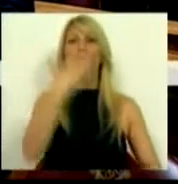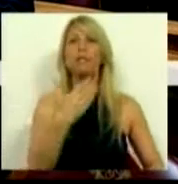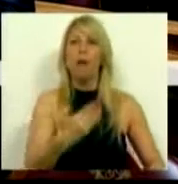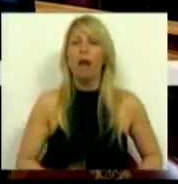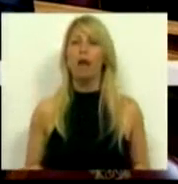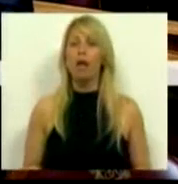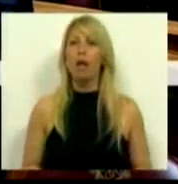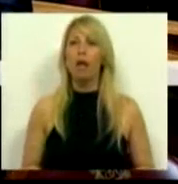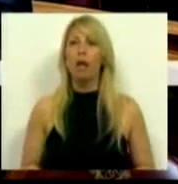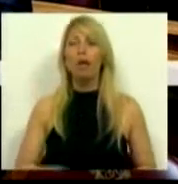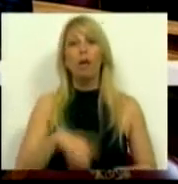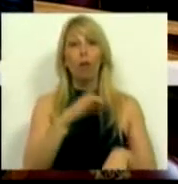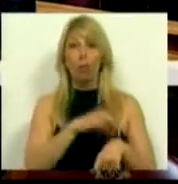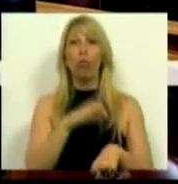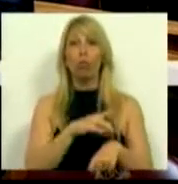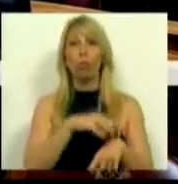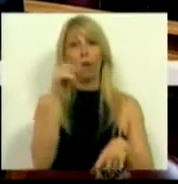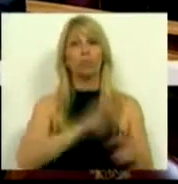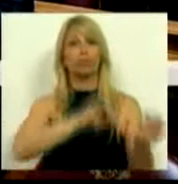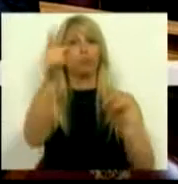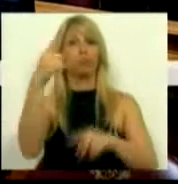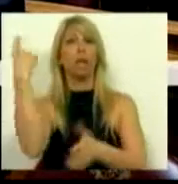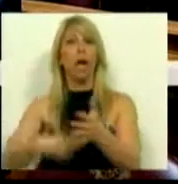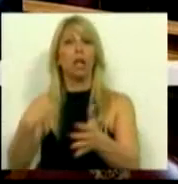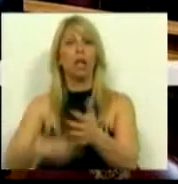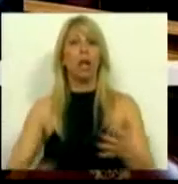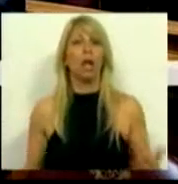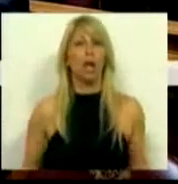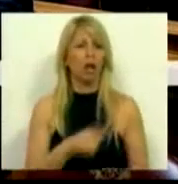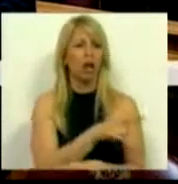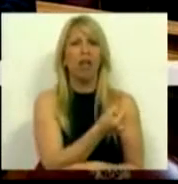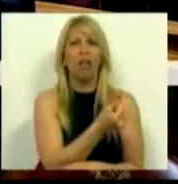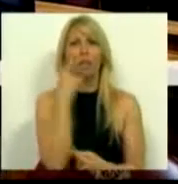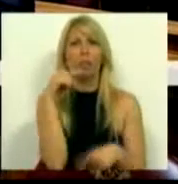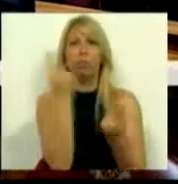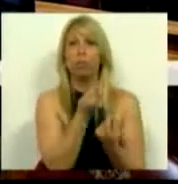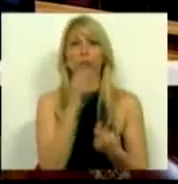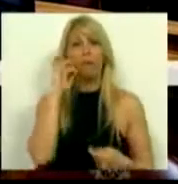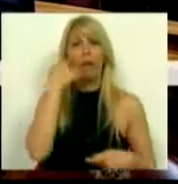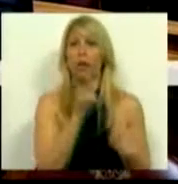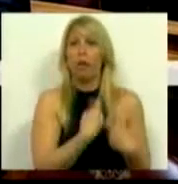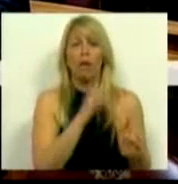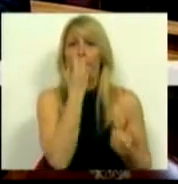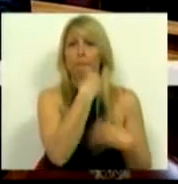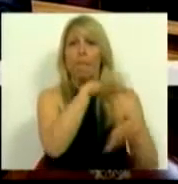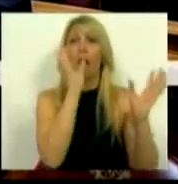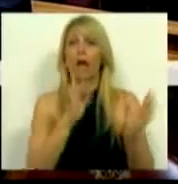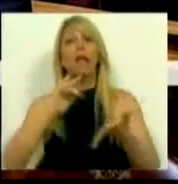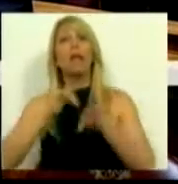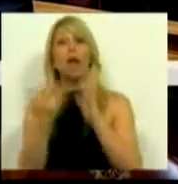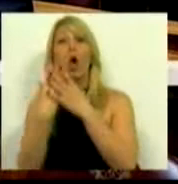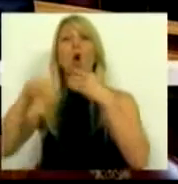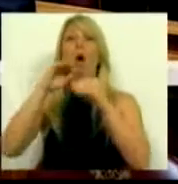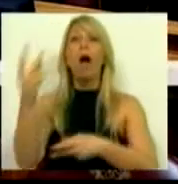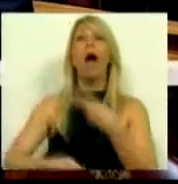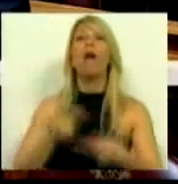estão a ser referenciados para o Hospital das Caldas da Rainha com total desperdício de dinheiros públicos. Exames complementares diagnósticos que eram feitos com